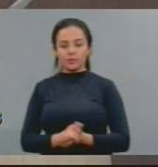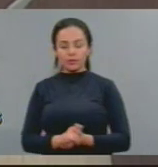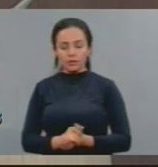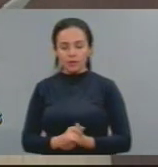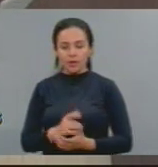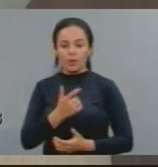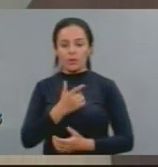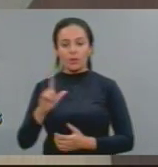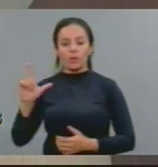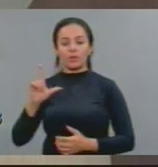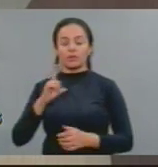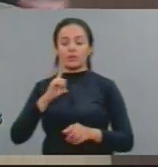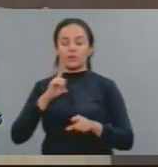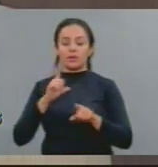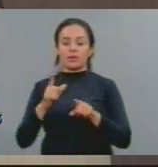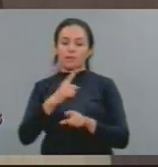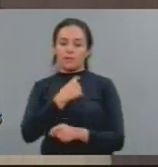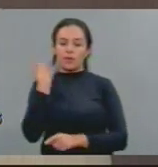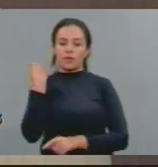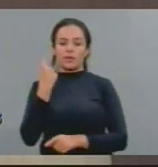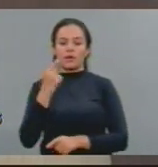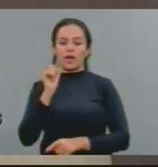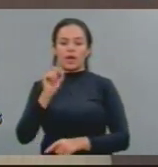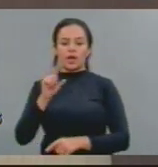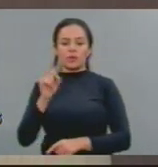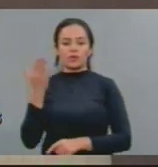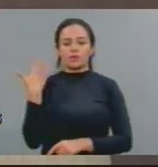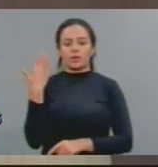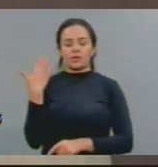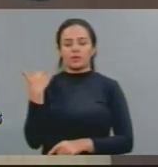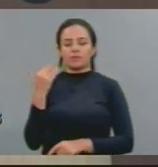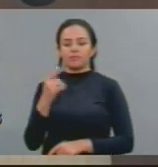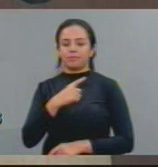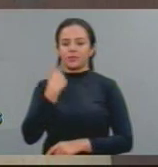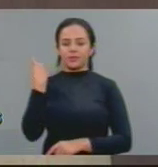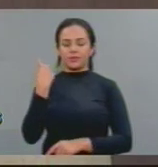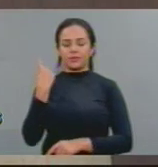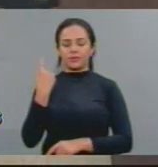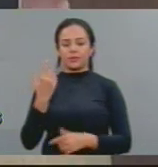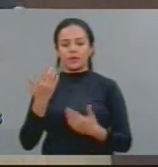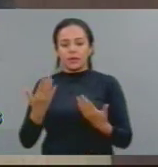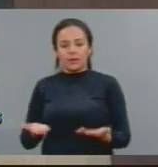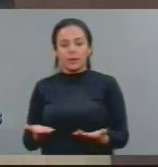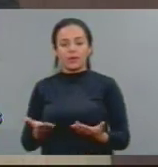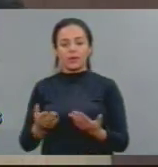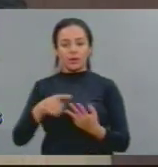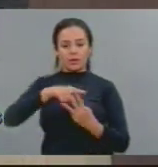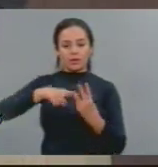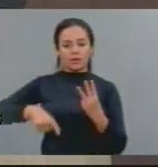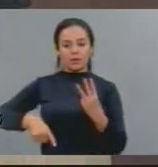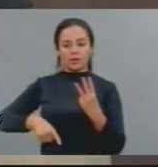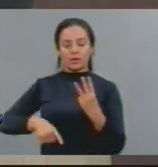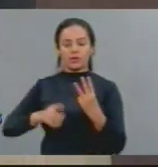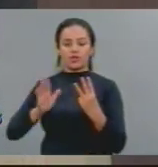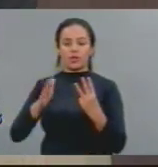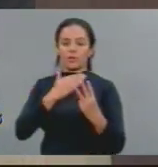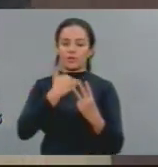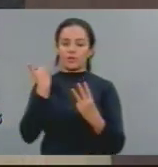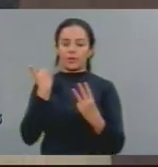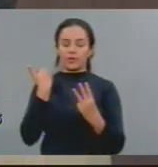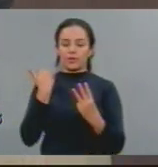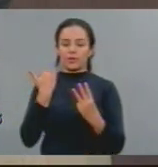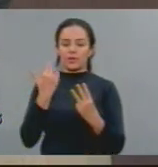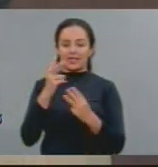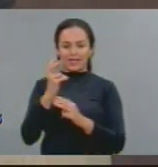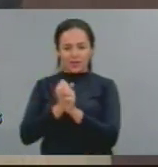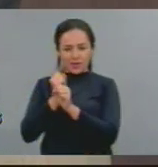morador do Tomé, que foi assassinado em agosto agora. Portanto, dos envolvidos, três já morreram nesses cinco